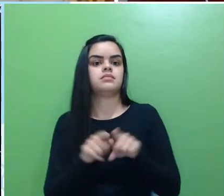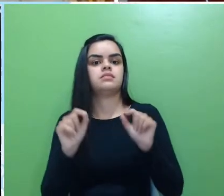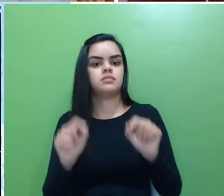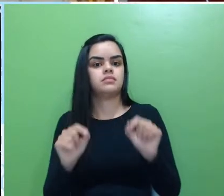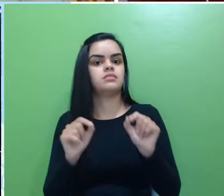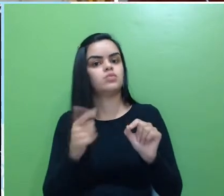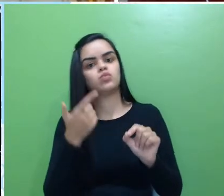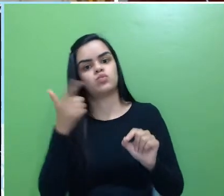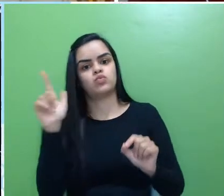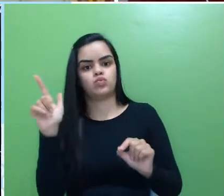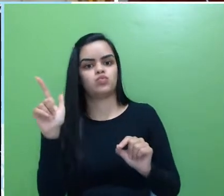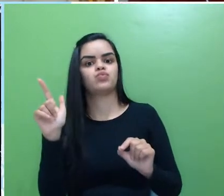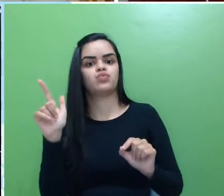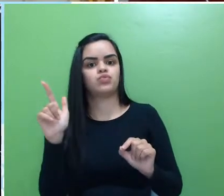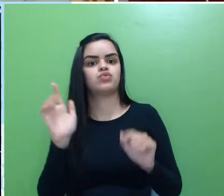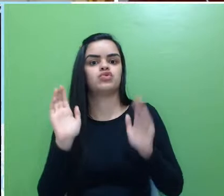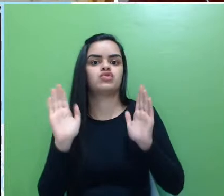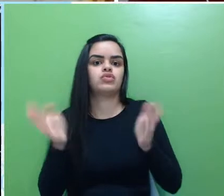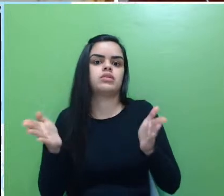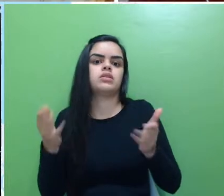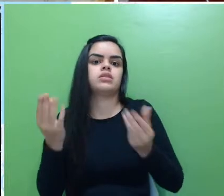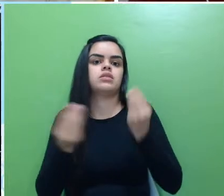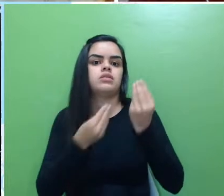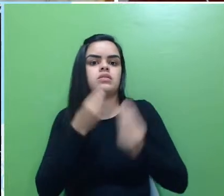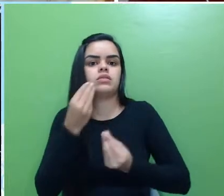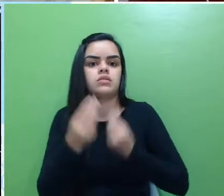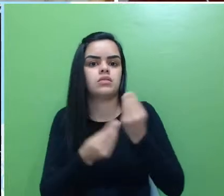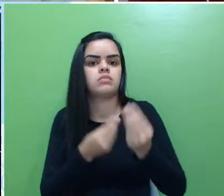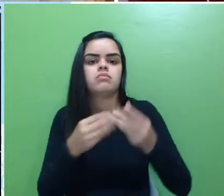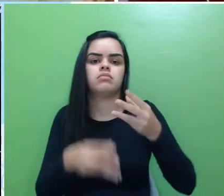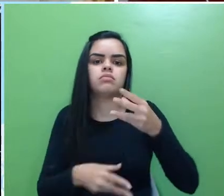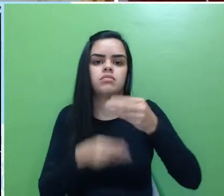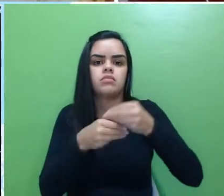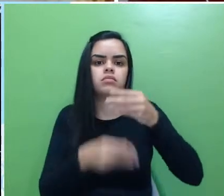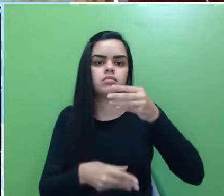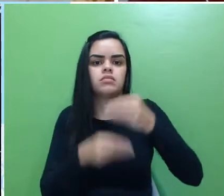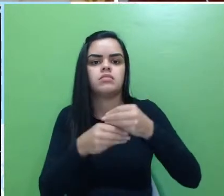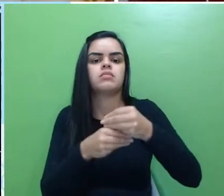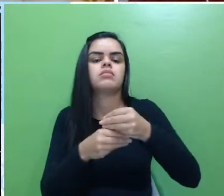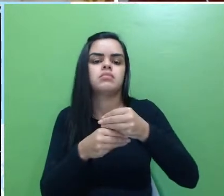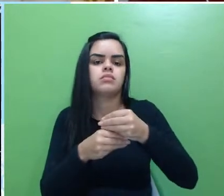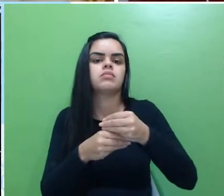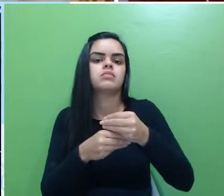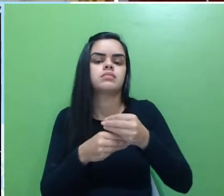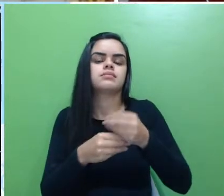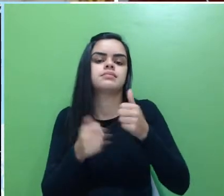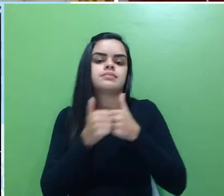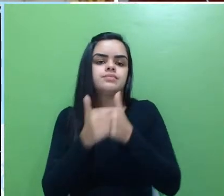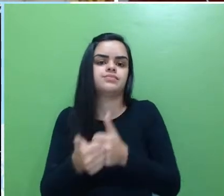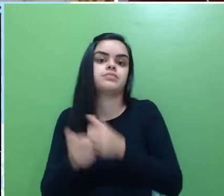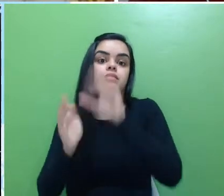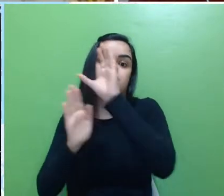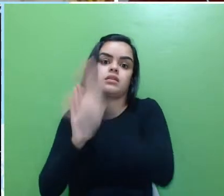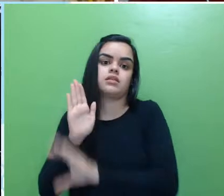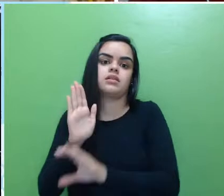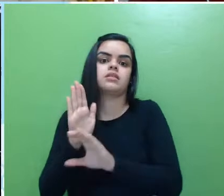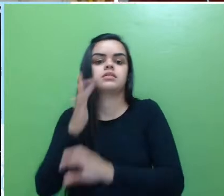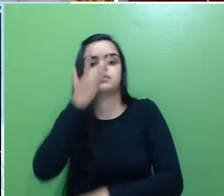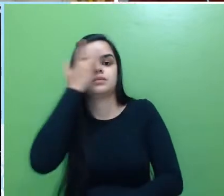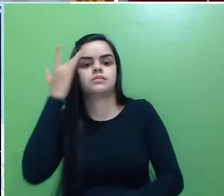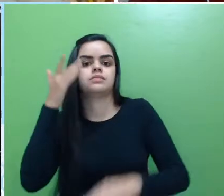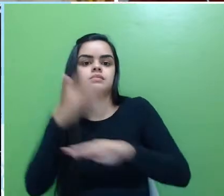ponto, né, isso também já agrega mais um item em relação ao currículo das pessoas que